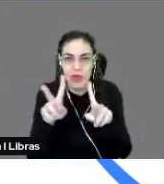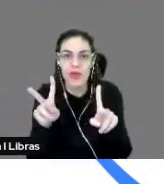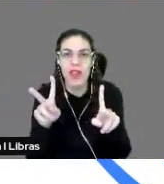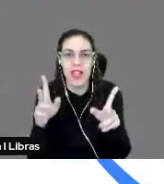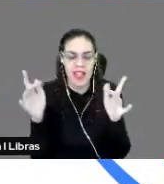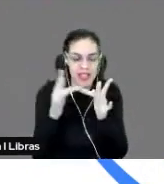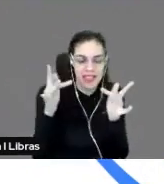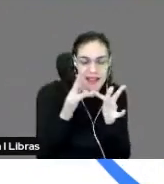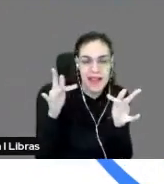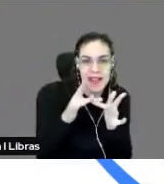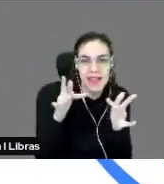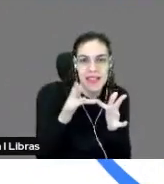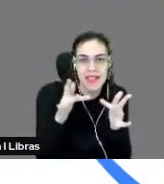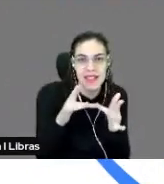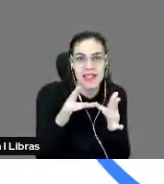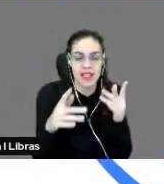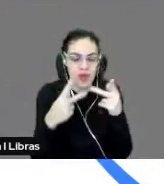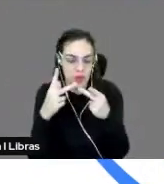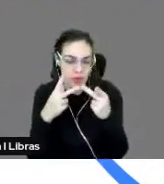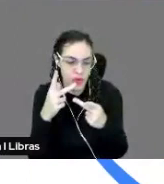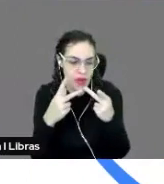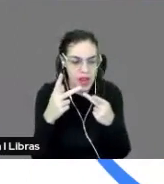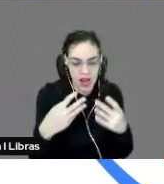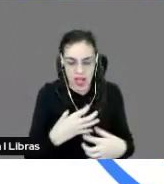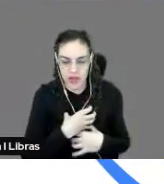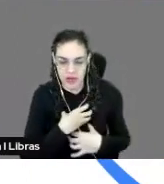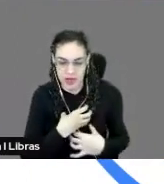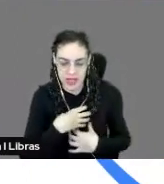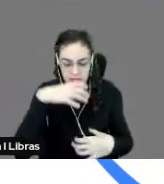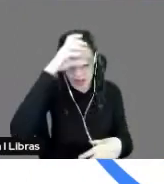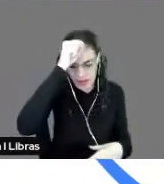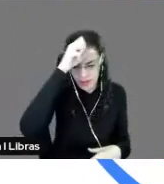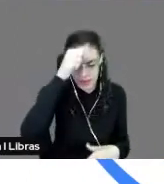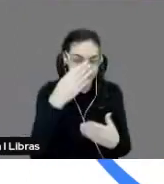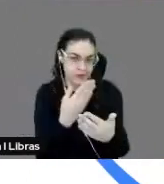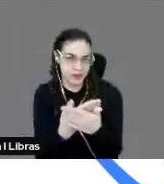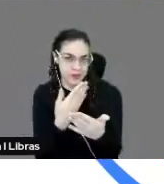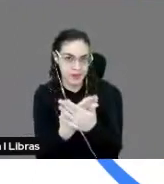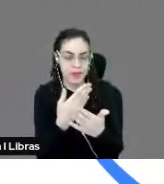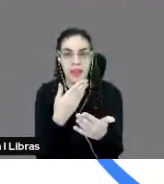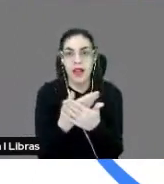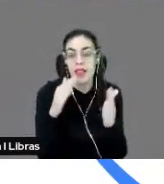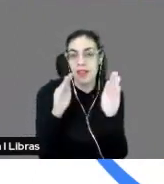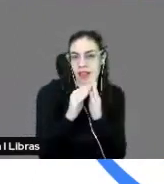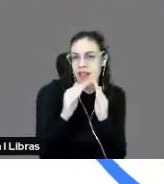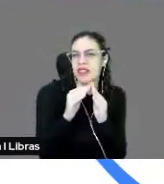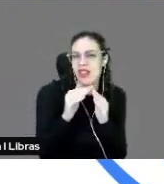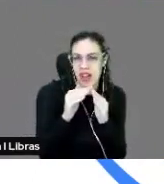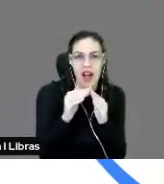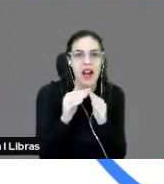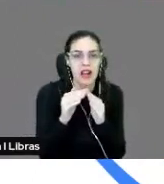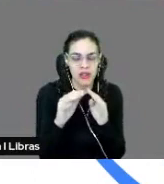essa troca mesmo de experiências, de práticas em aula, tanto na sala de aula como